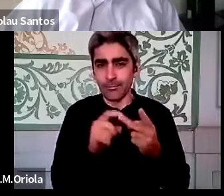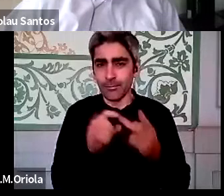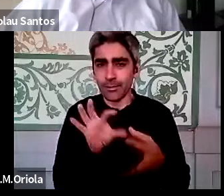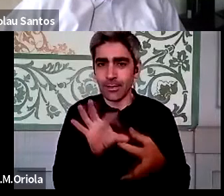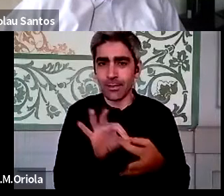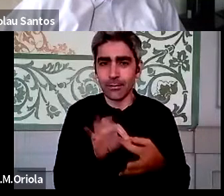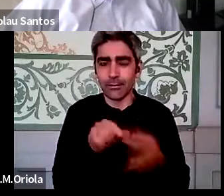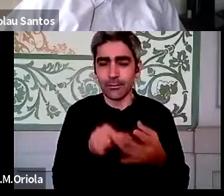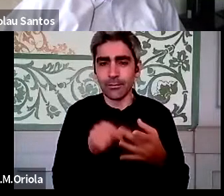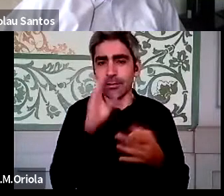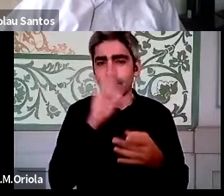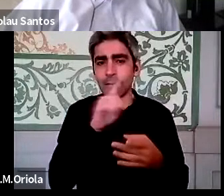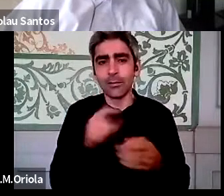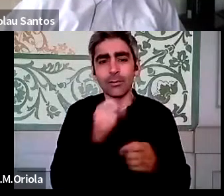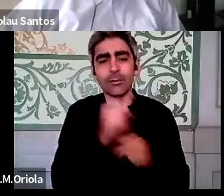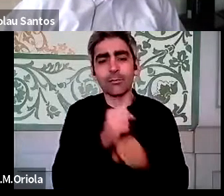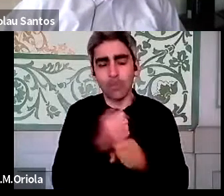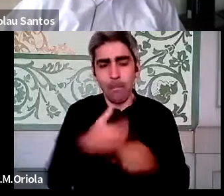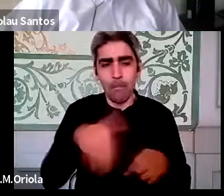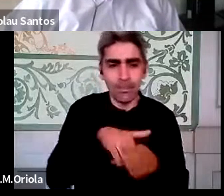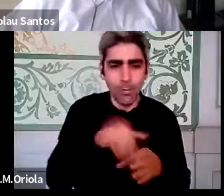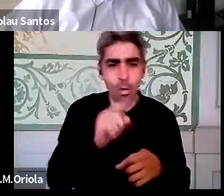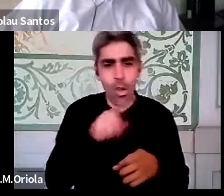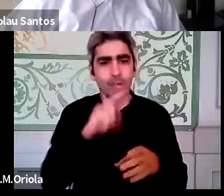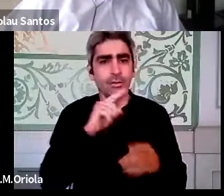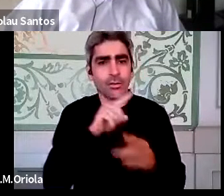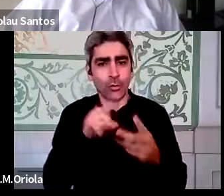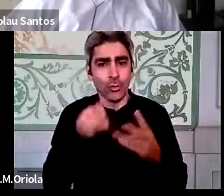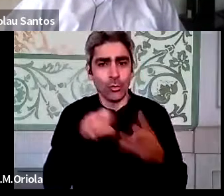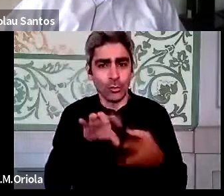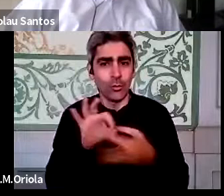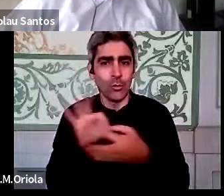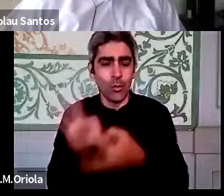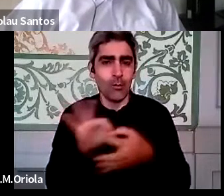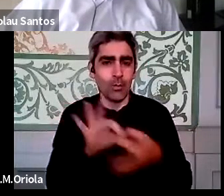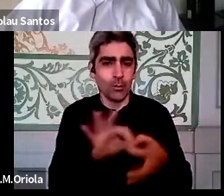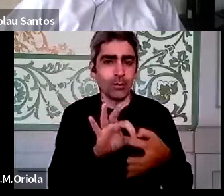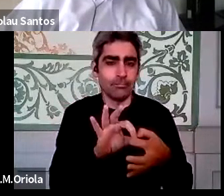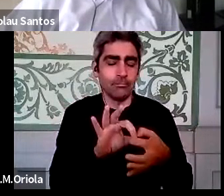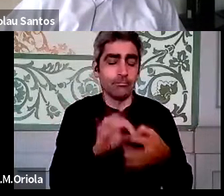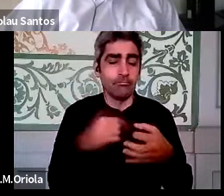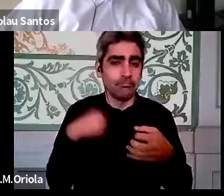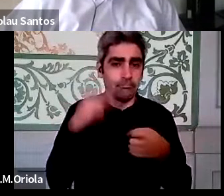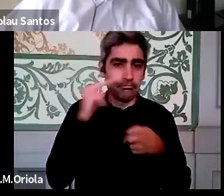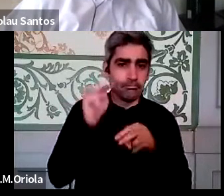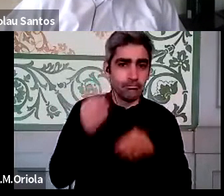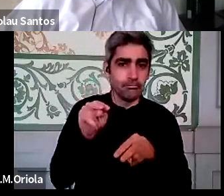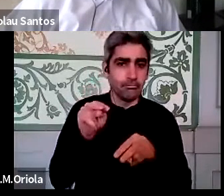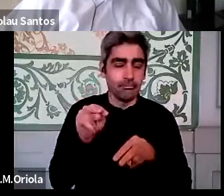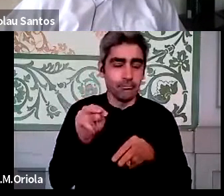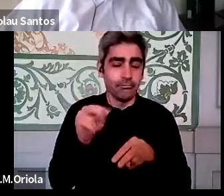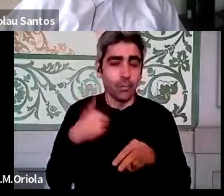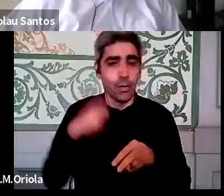se os trabalhadores estão a participar nestas questões, nestas questões da colaboração. Eu sou